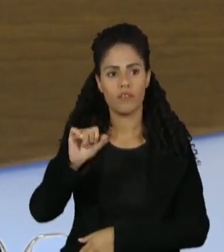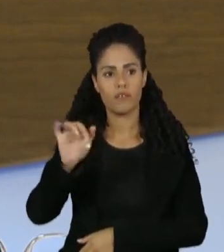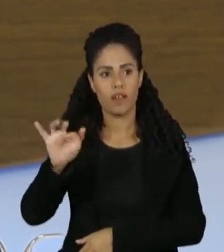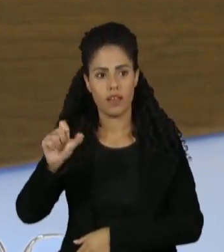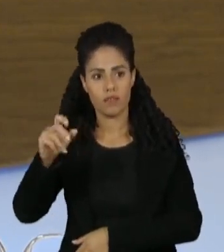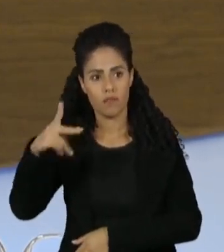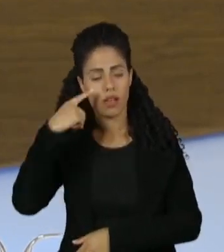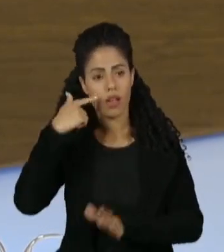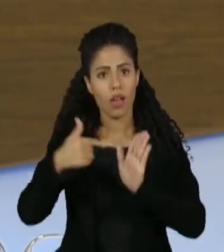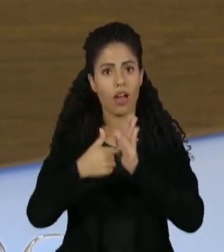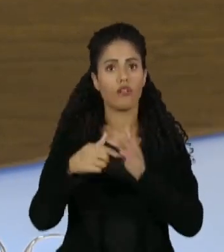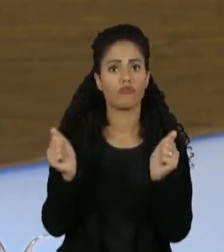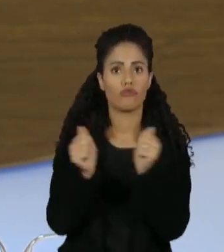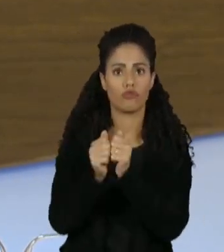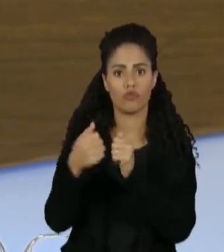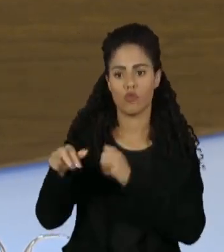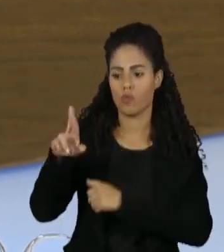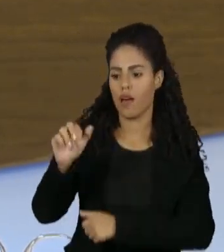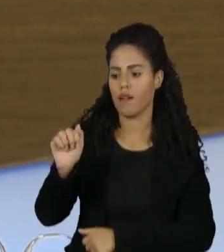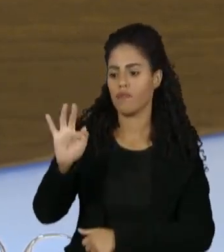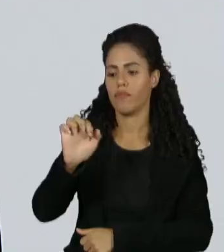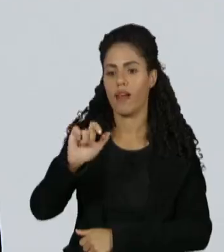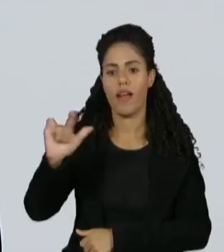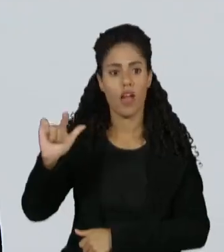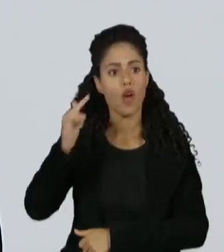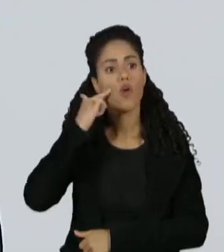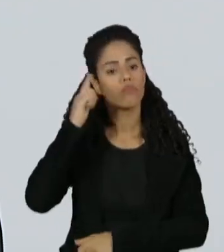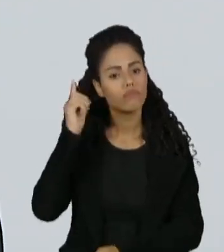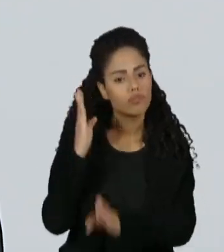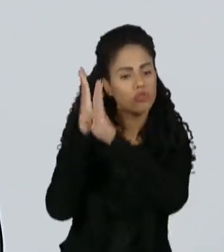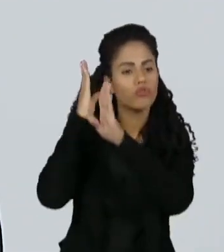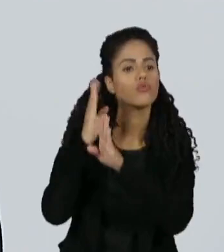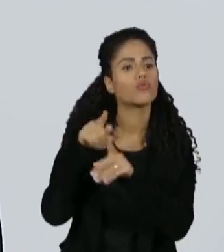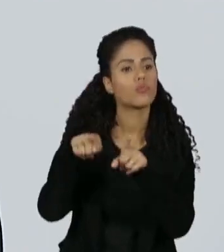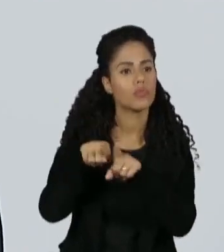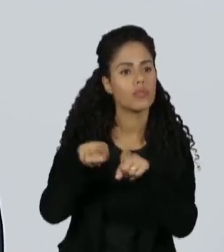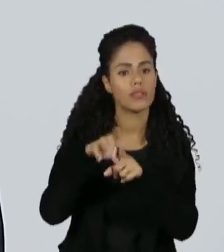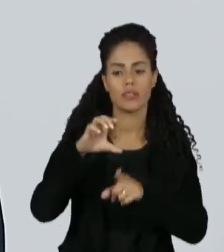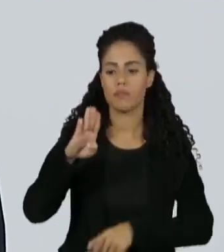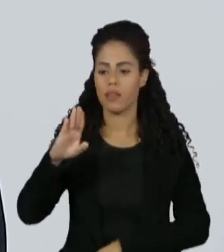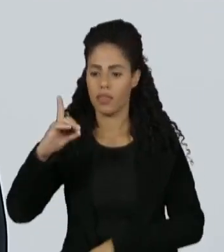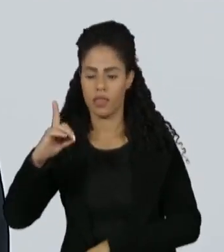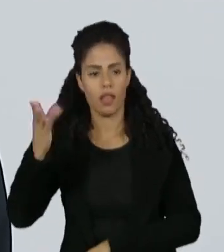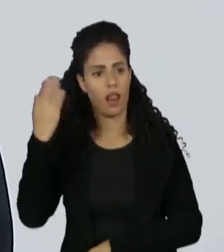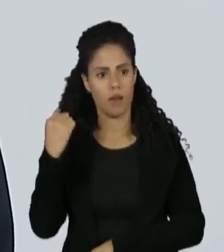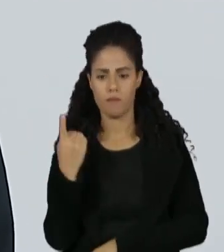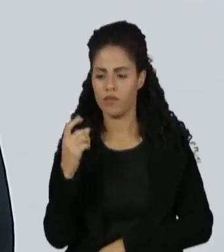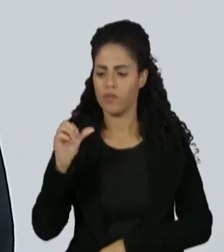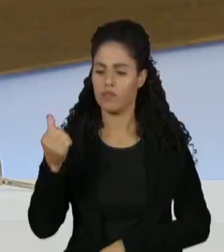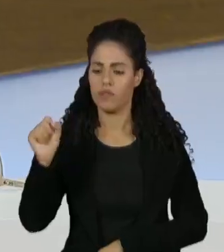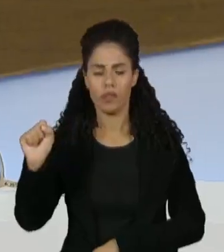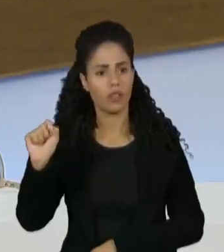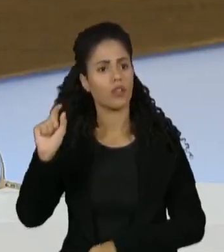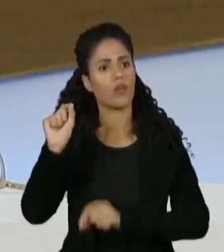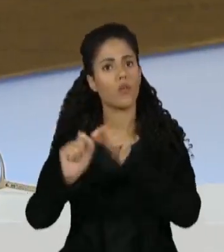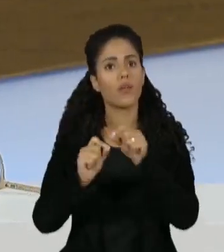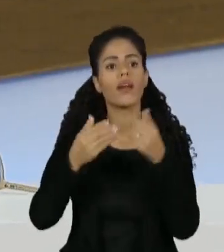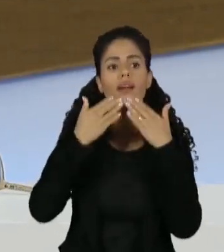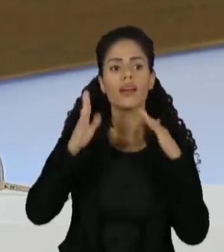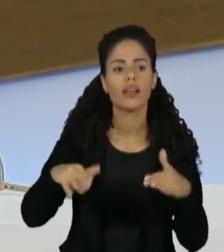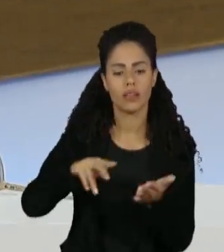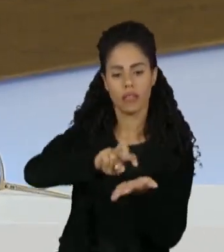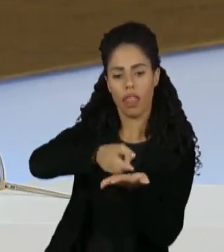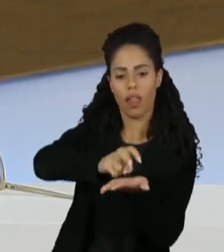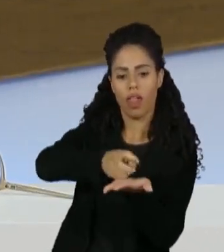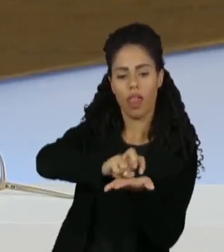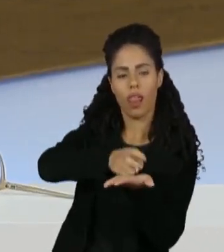israelense Rafael Mecholan, que foi o homem que descobriu o THC e o CBD nos anos 60. Esse estudo foi feito com crianças com epilepsia